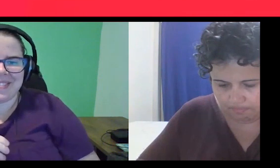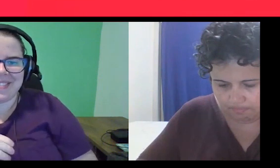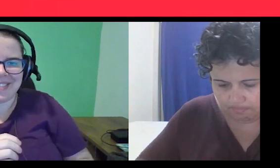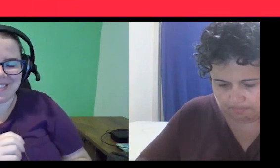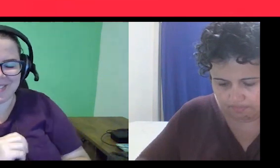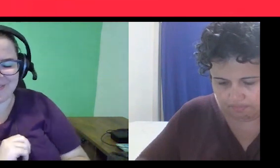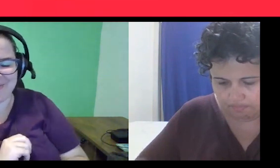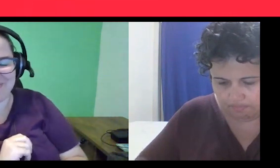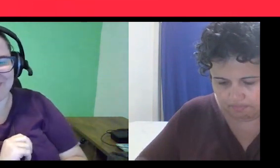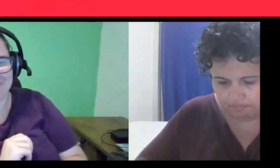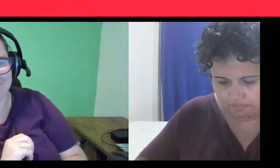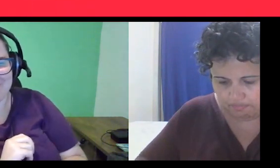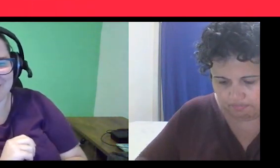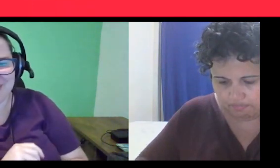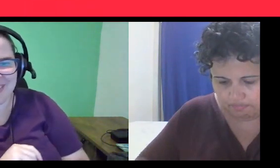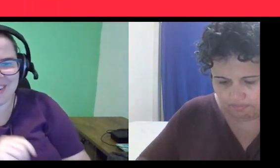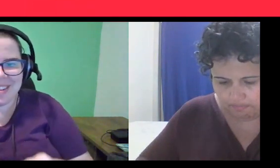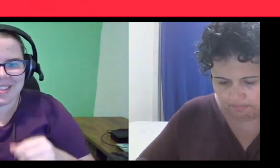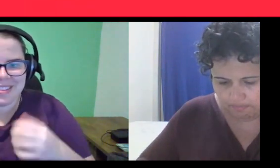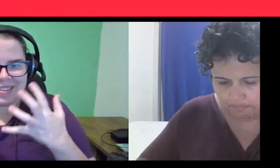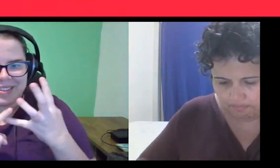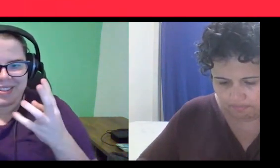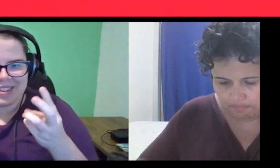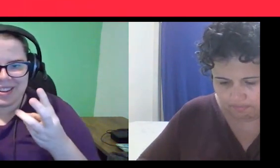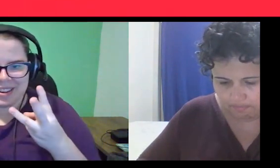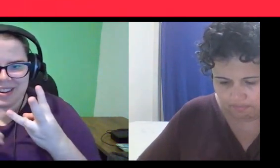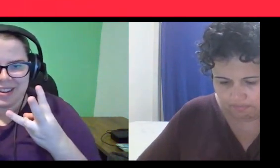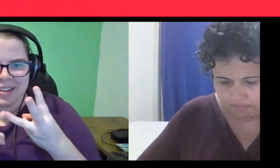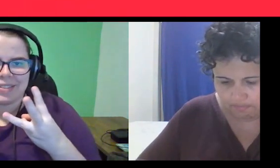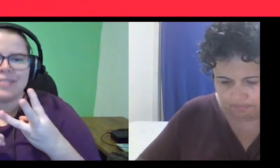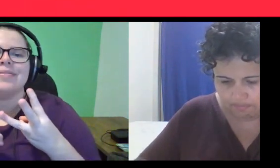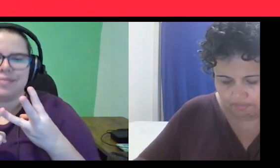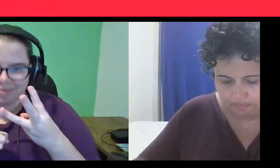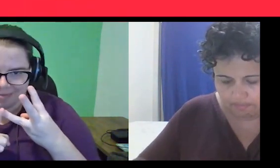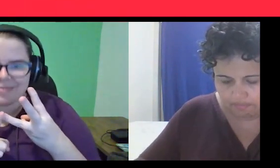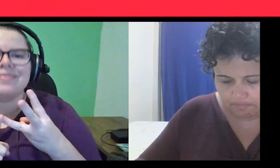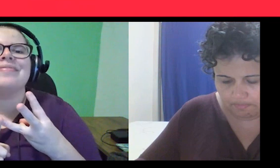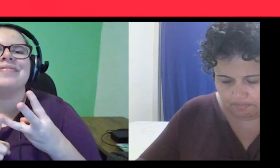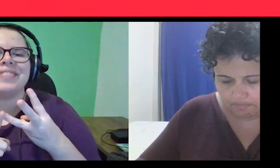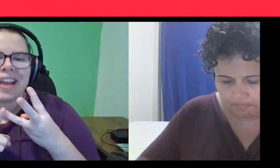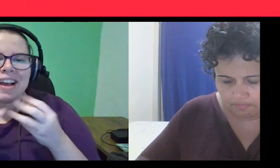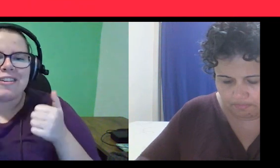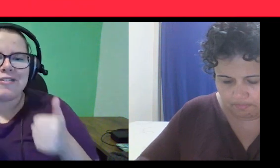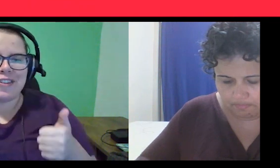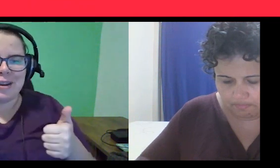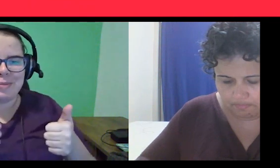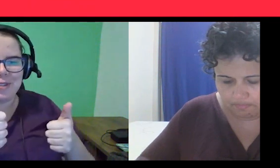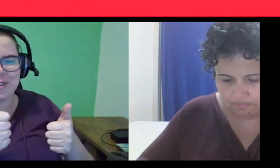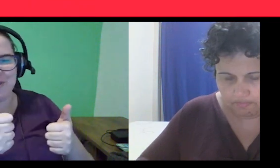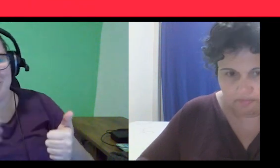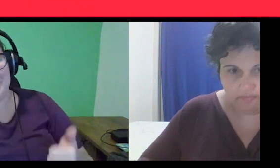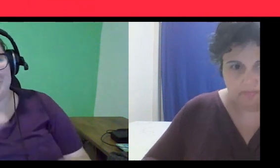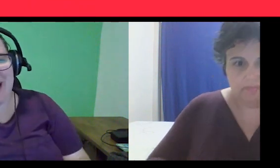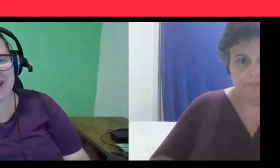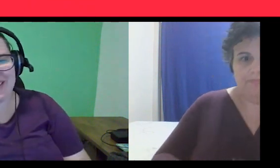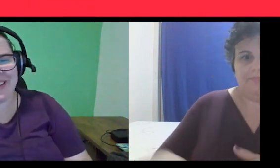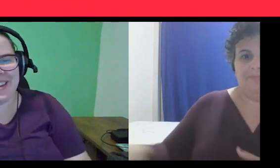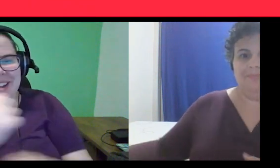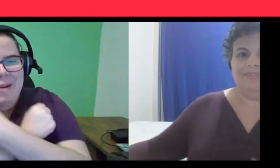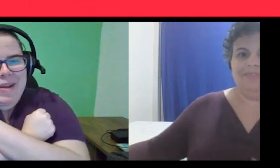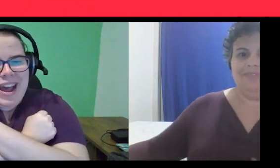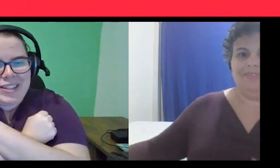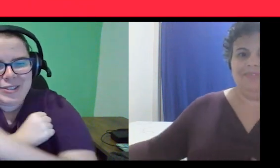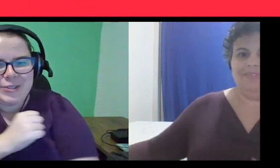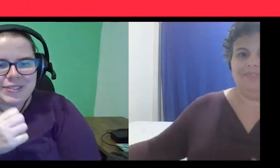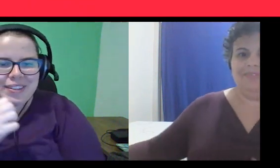Produto, gente, terceiro pilar. Letícia, a gente vai fazer uma substituição? Vamos. Obrigado, Essa